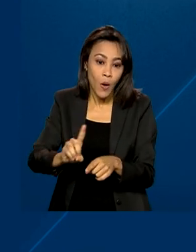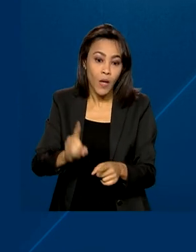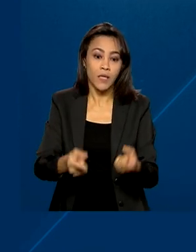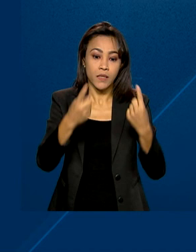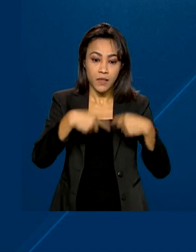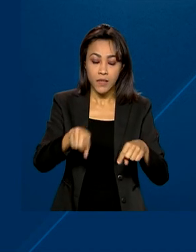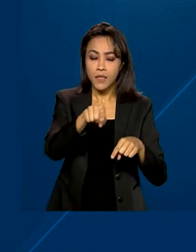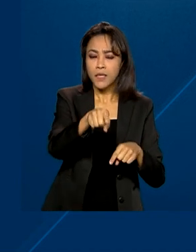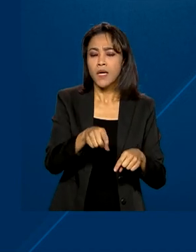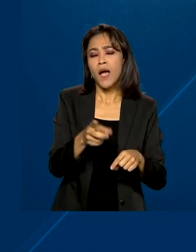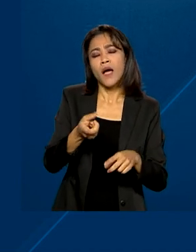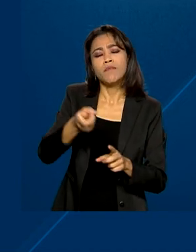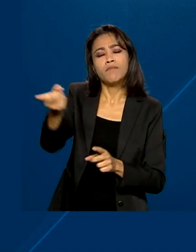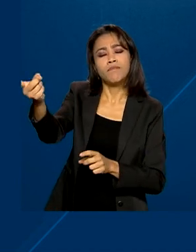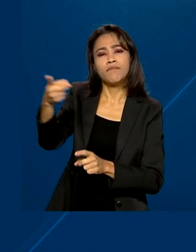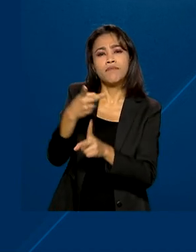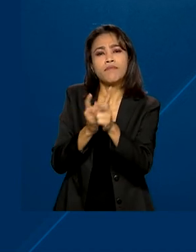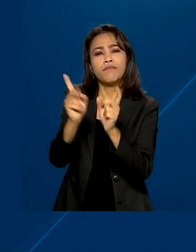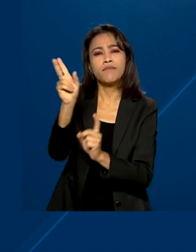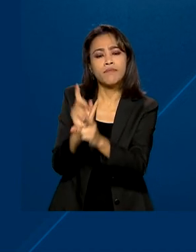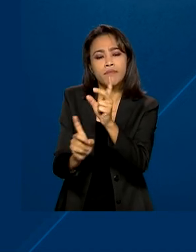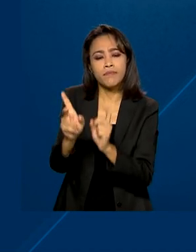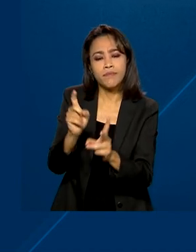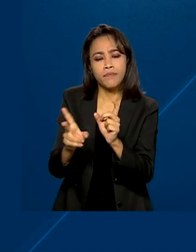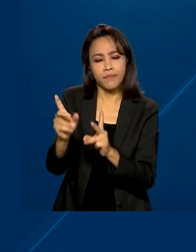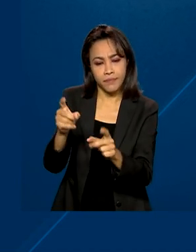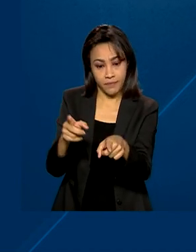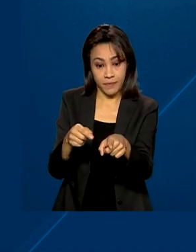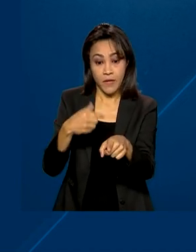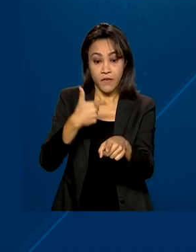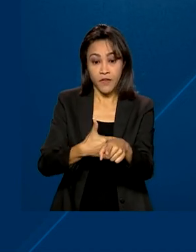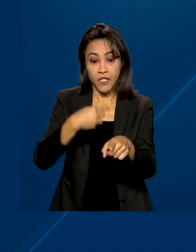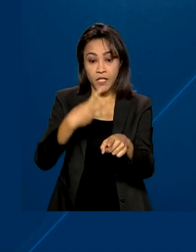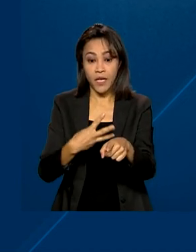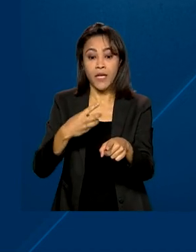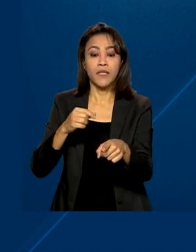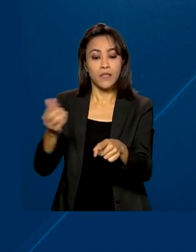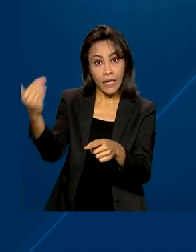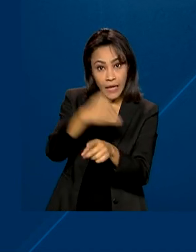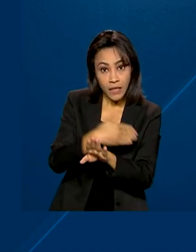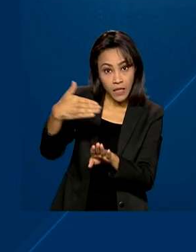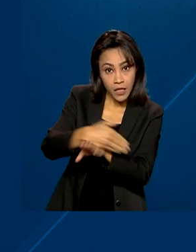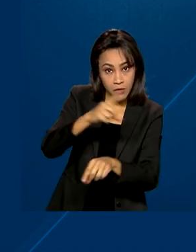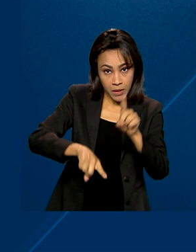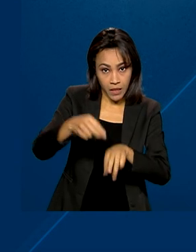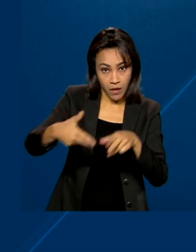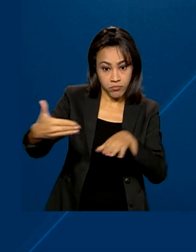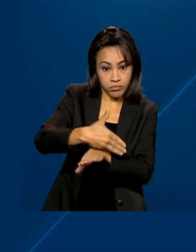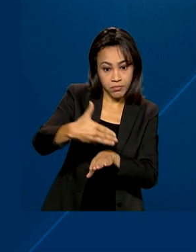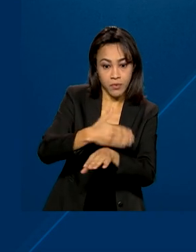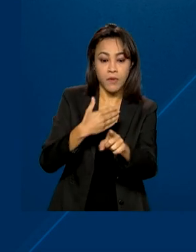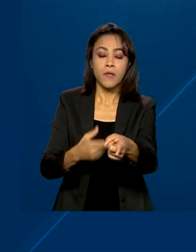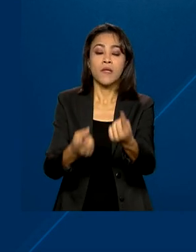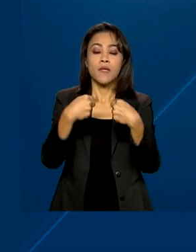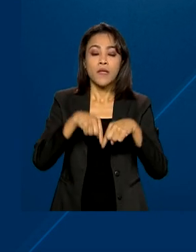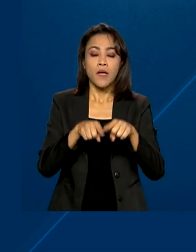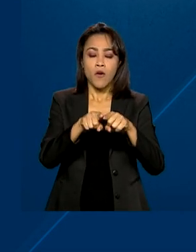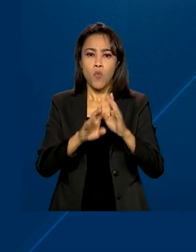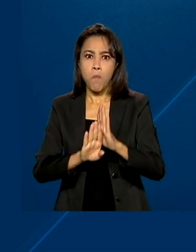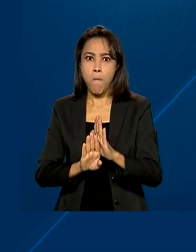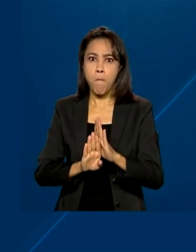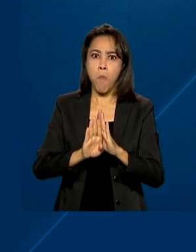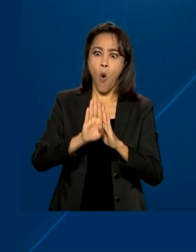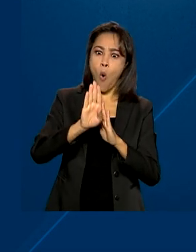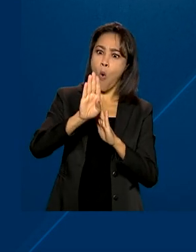importações 23 bilhões e 800 milhões de dólares. Com isso, a balança comercial brasileira registrou